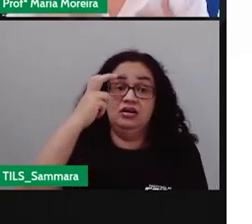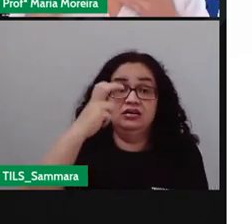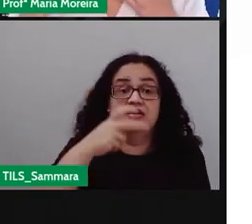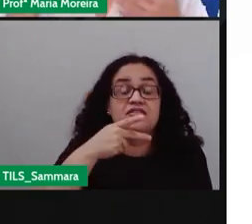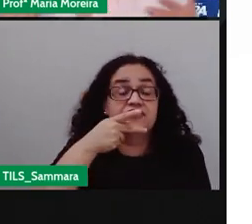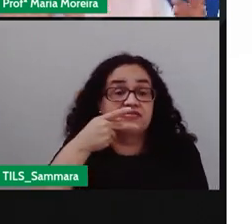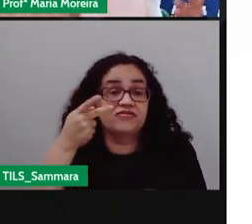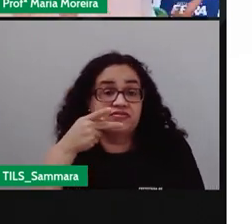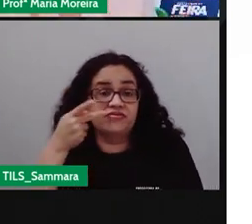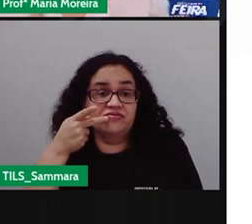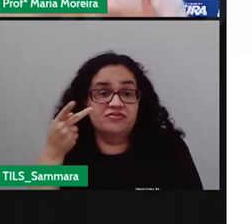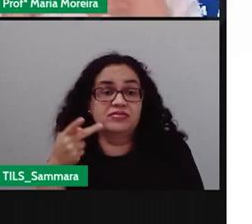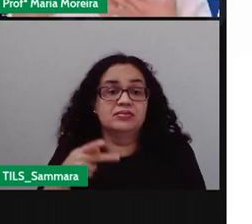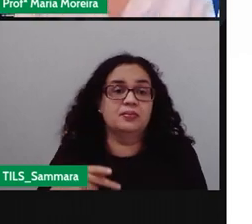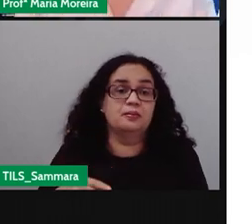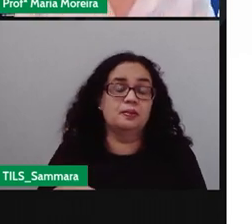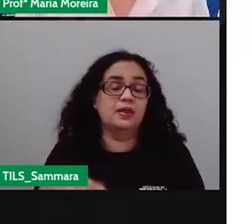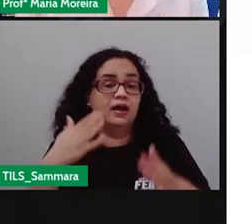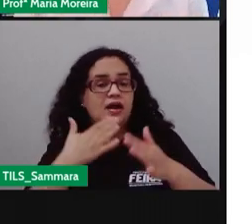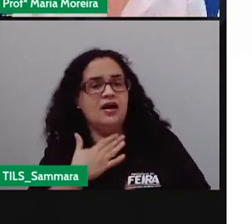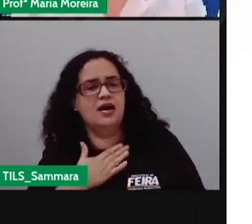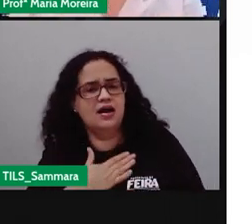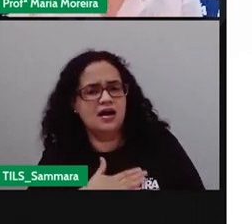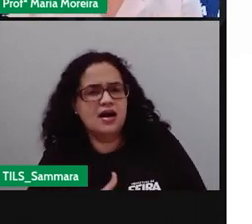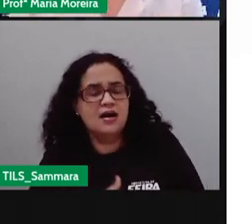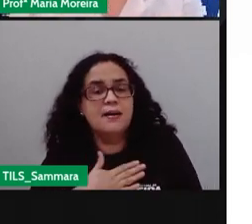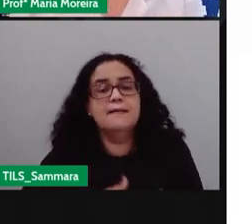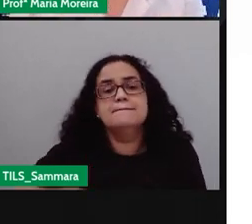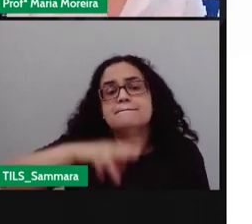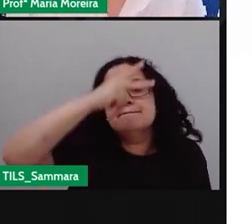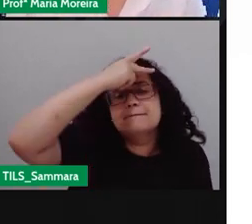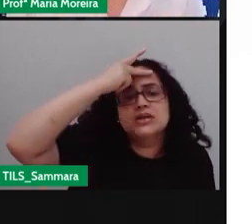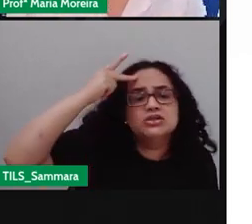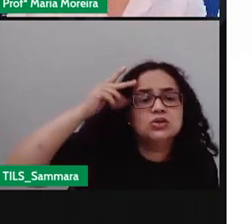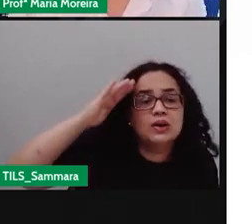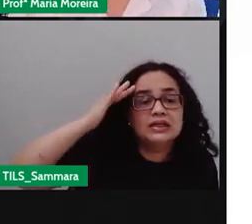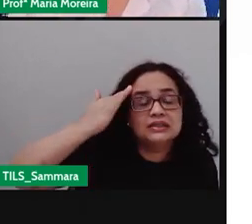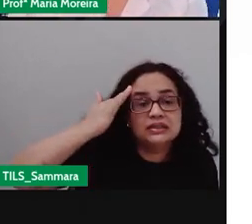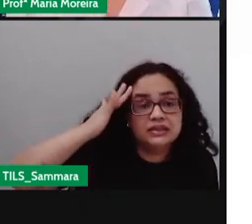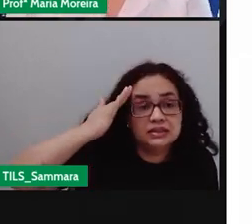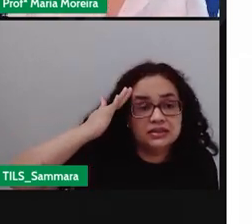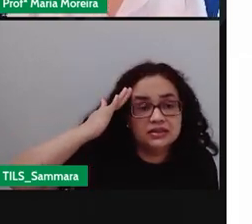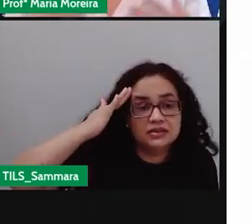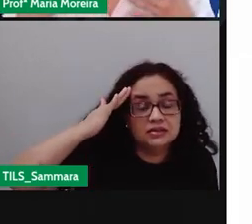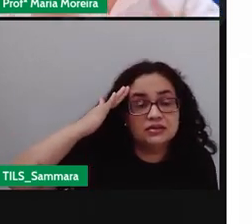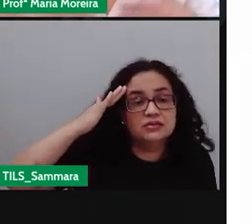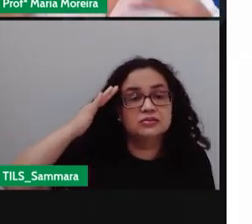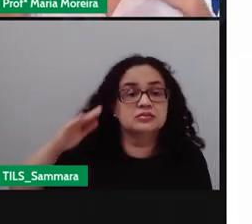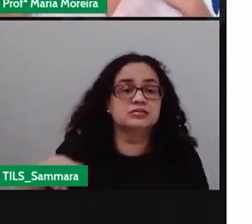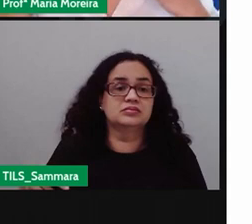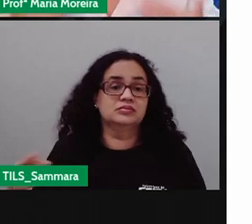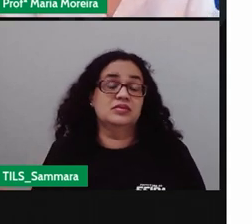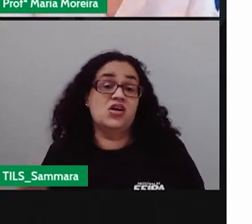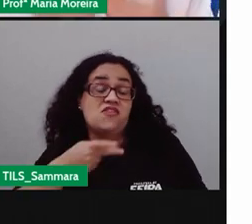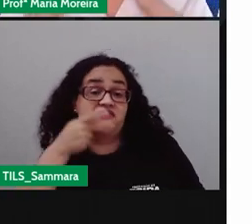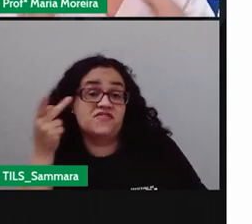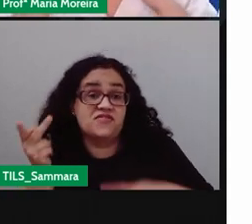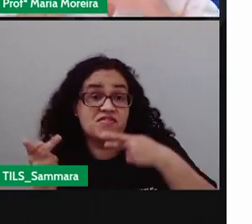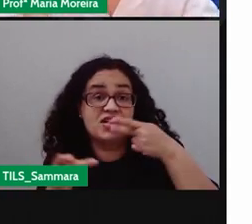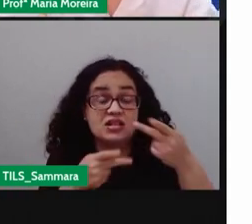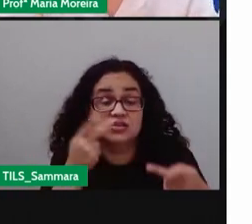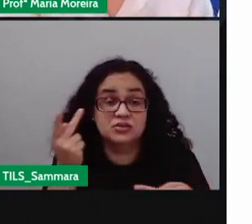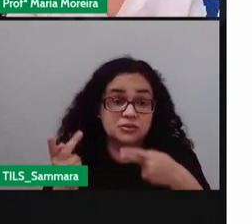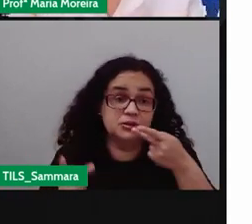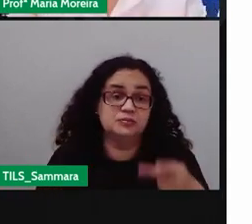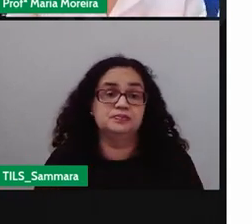fala né pausadamente para que vocês compreendam não é isso e aí essa questão da de você estar